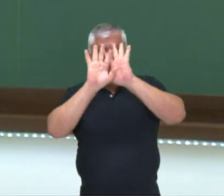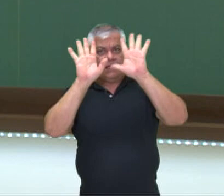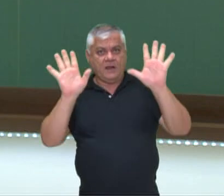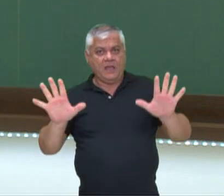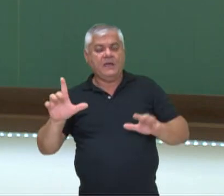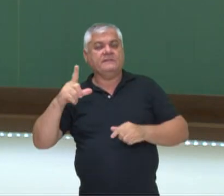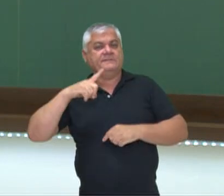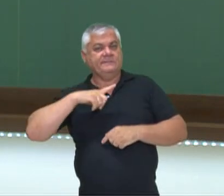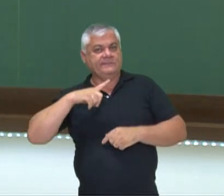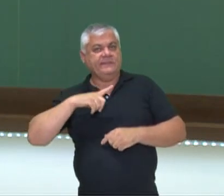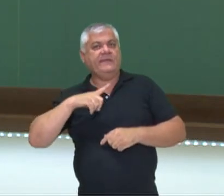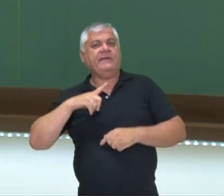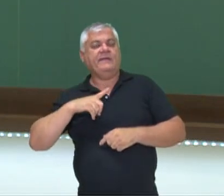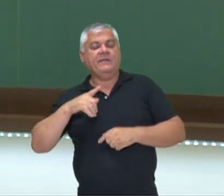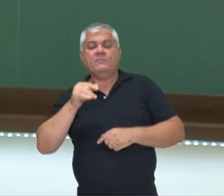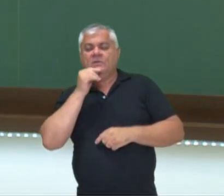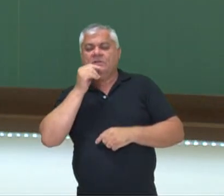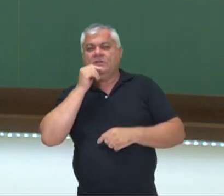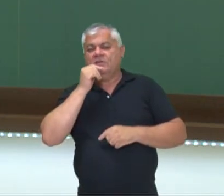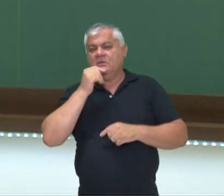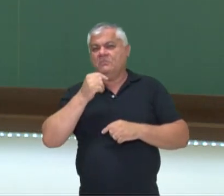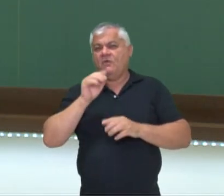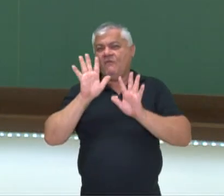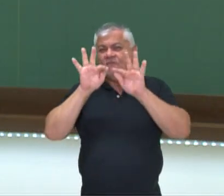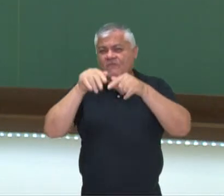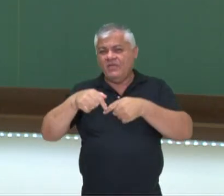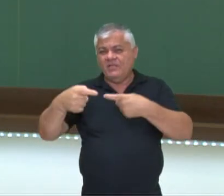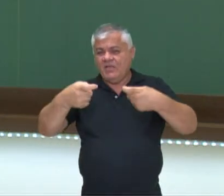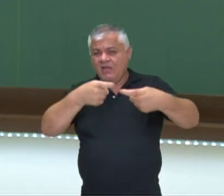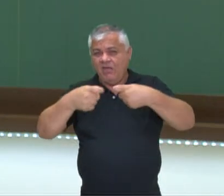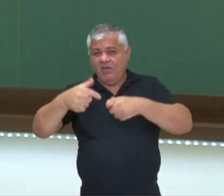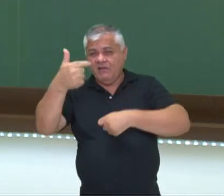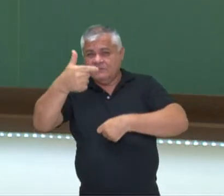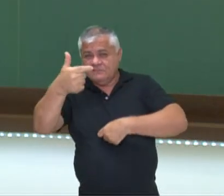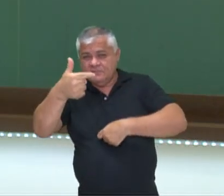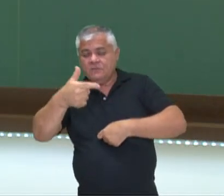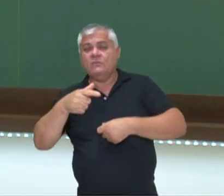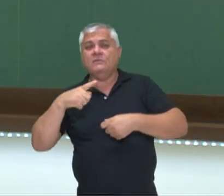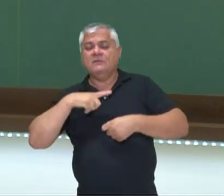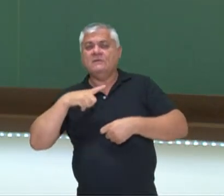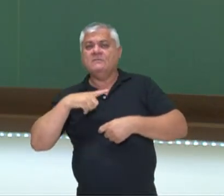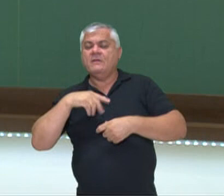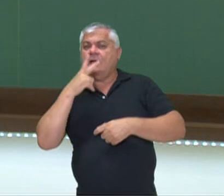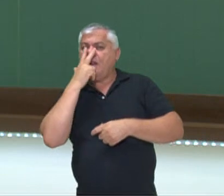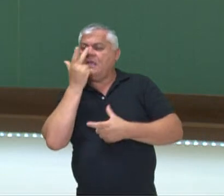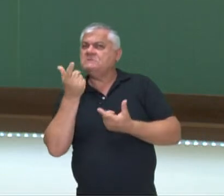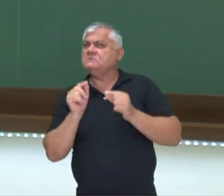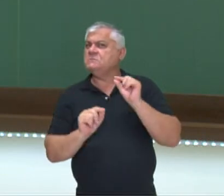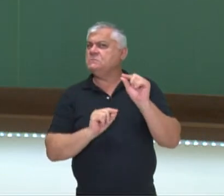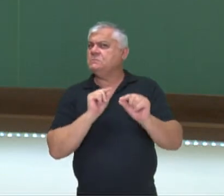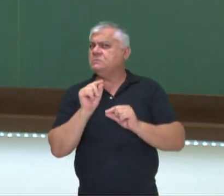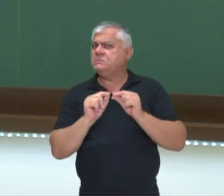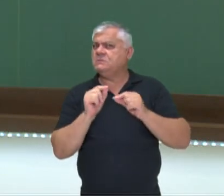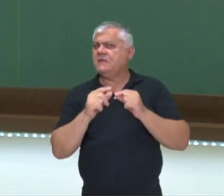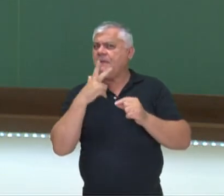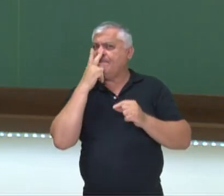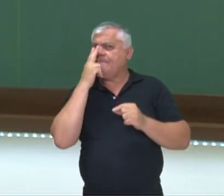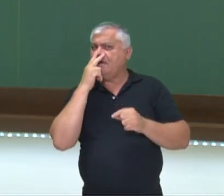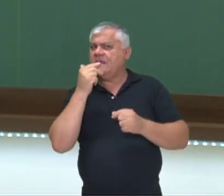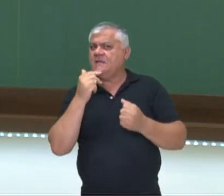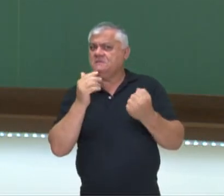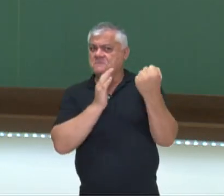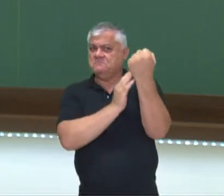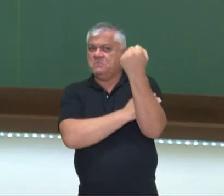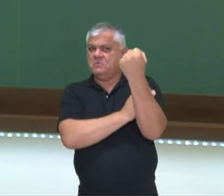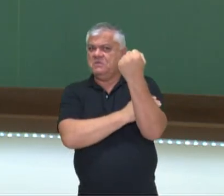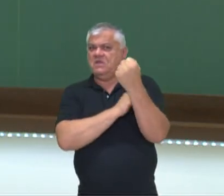nós temos um final da Segunda Guerra Mundial e este final da Segunda Guerra Mundial colocava aquele principal poderio da época,